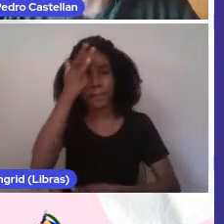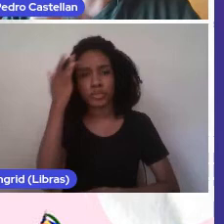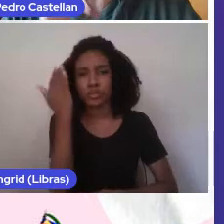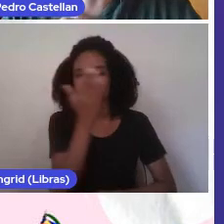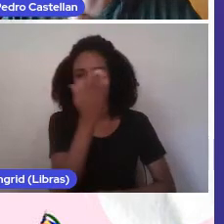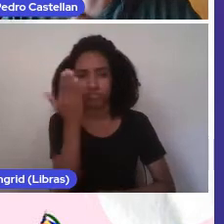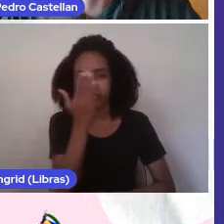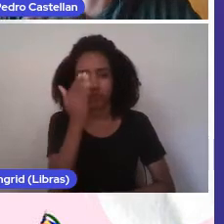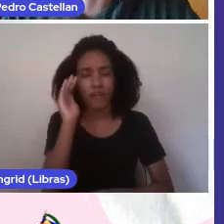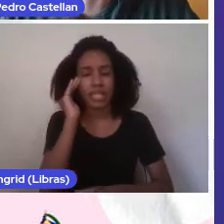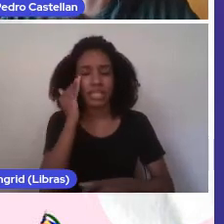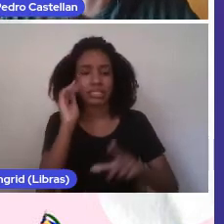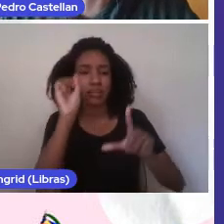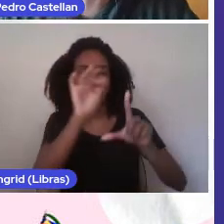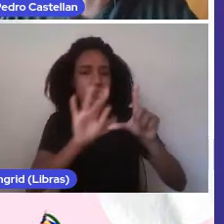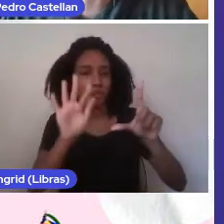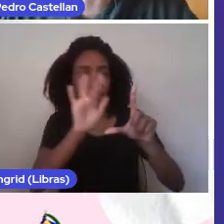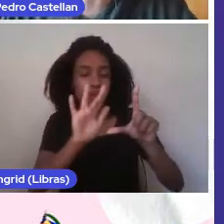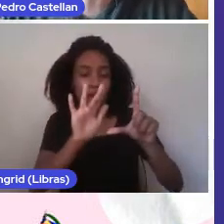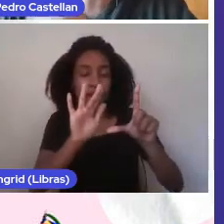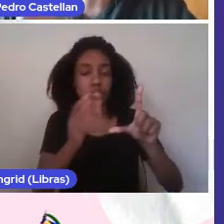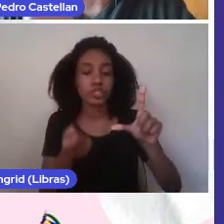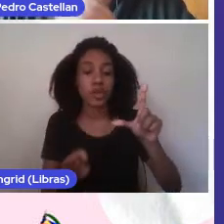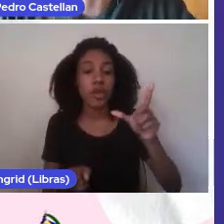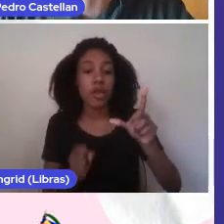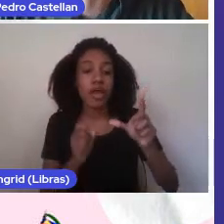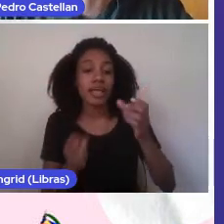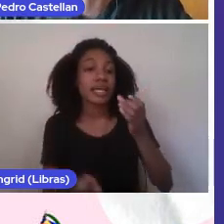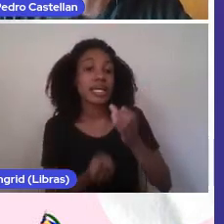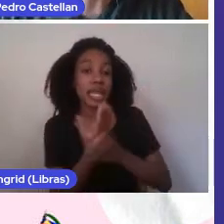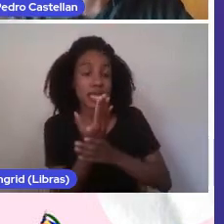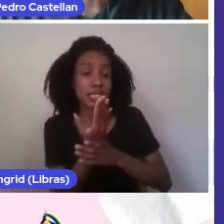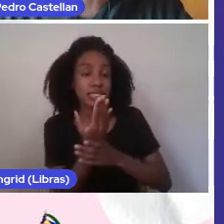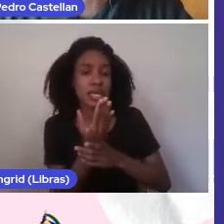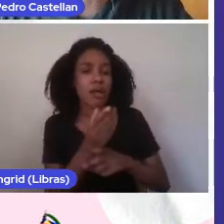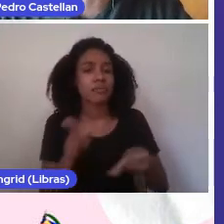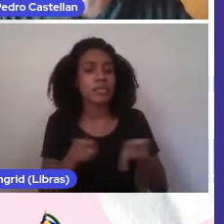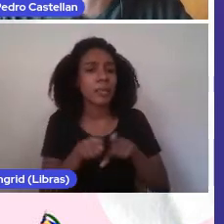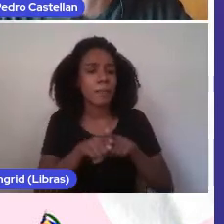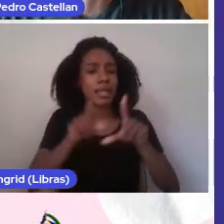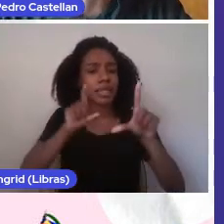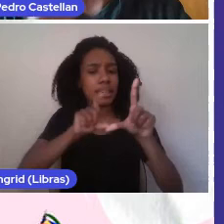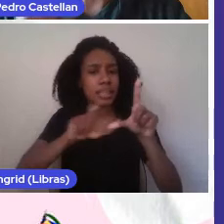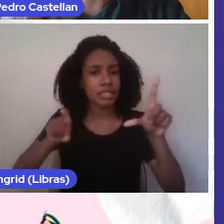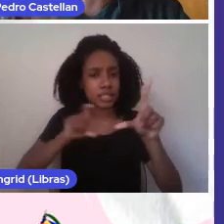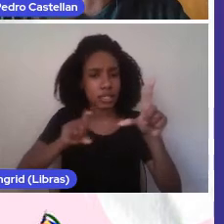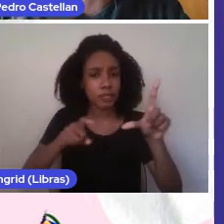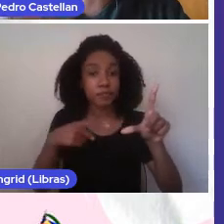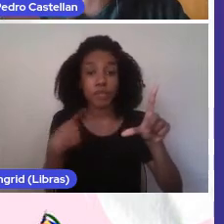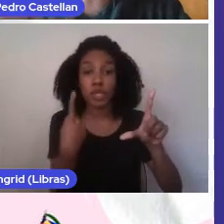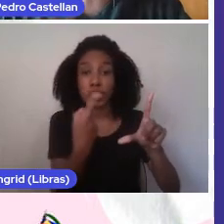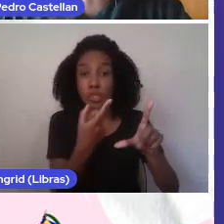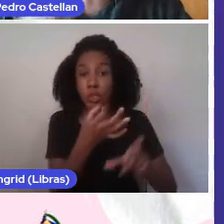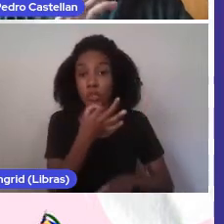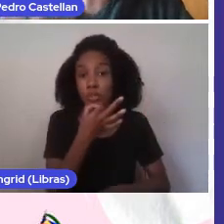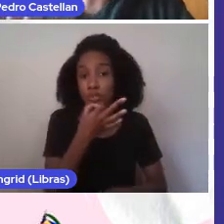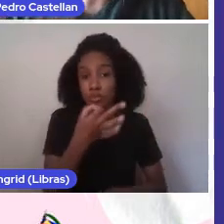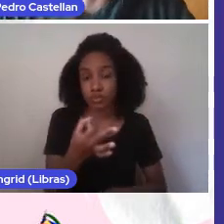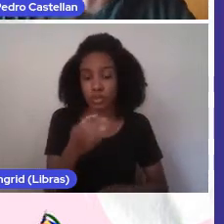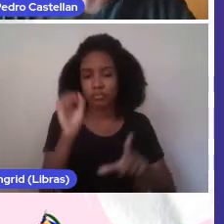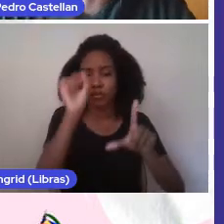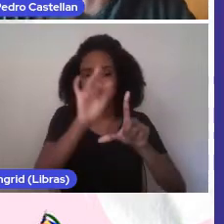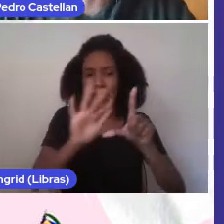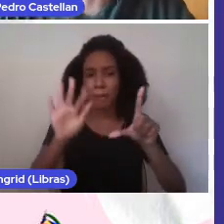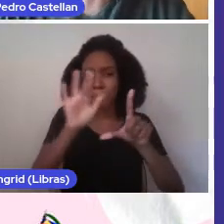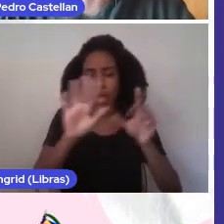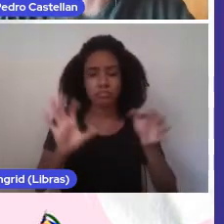visual, fonte, ou seja, os seus créditos e uma legenda. Sugerimos sempre as imagens de domínio público